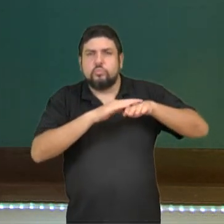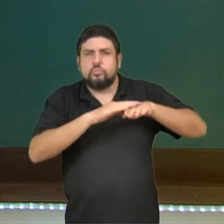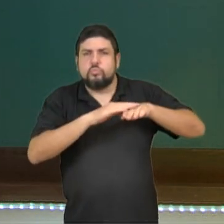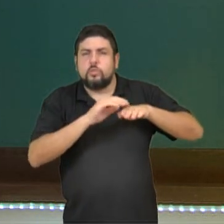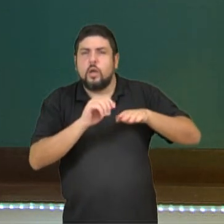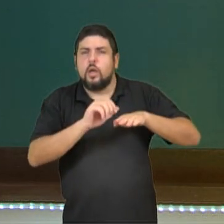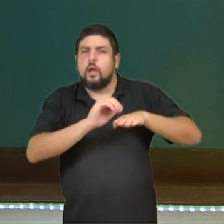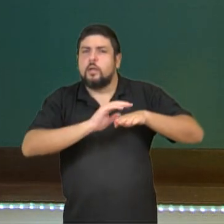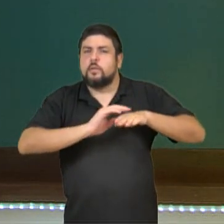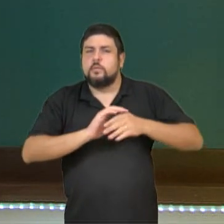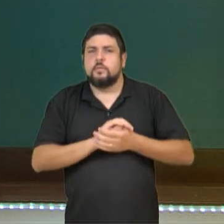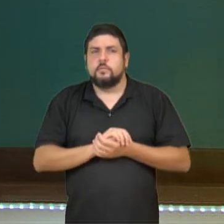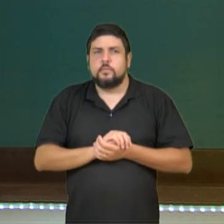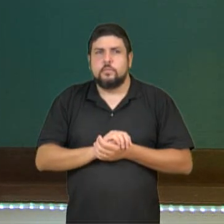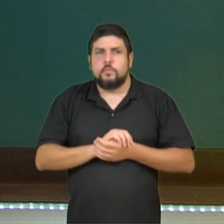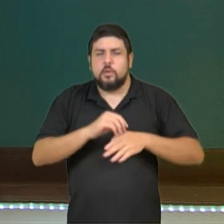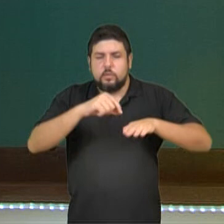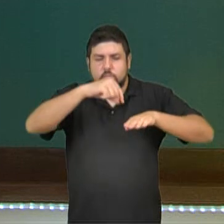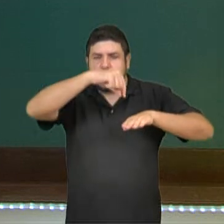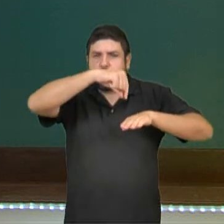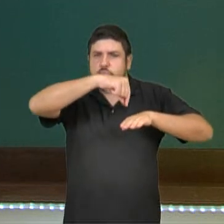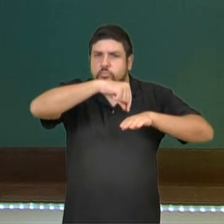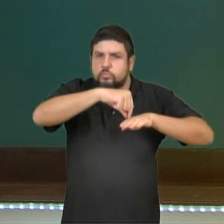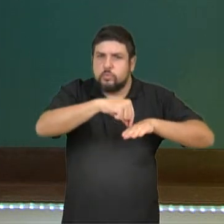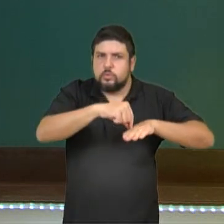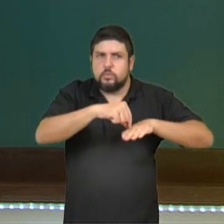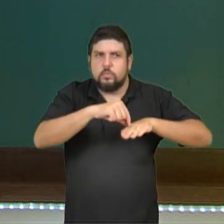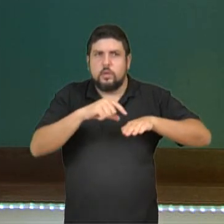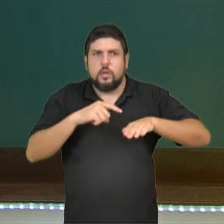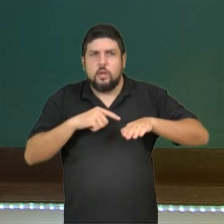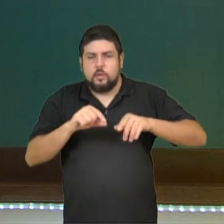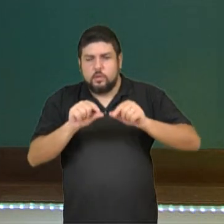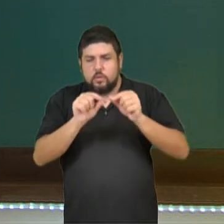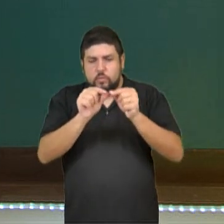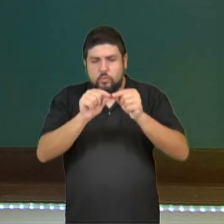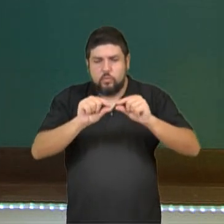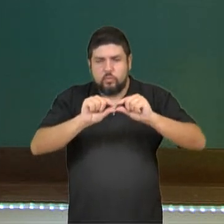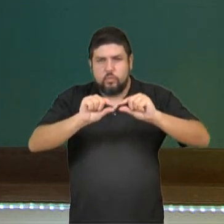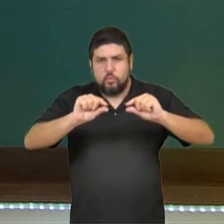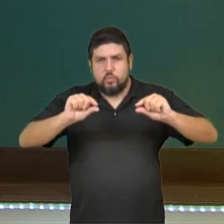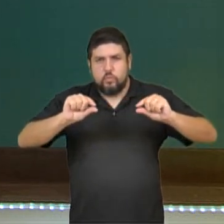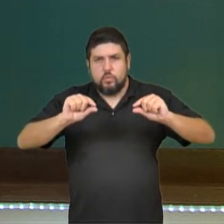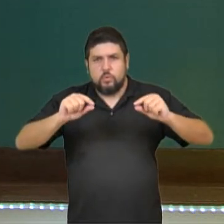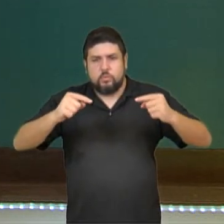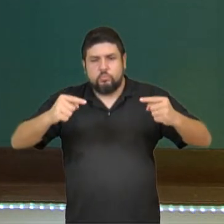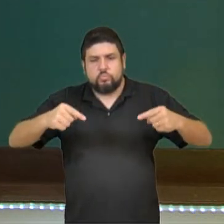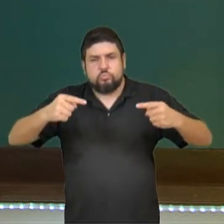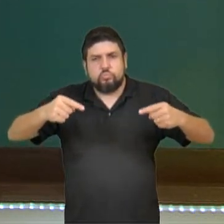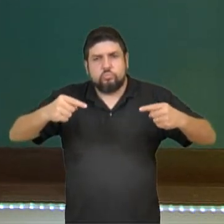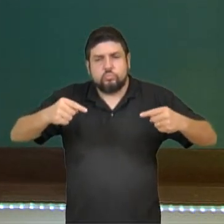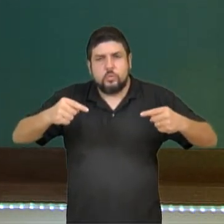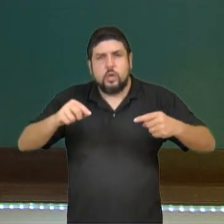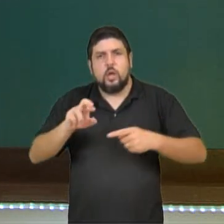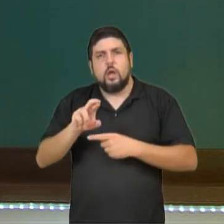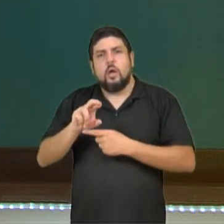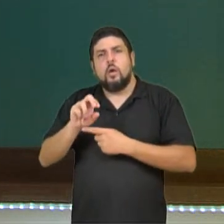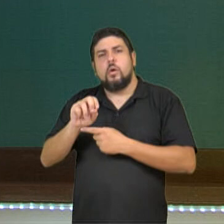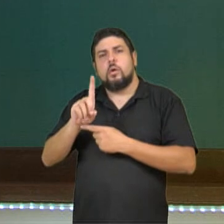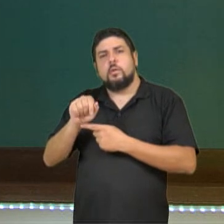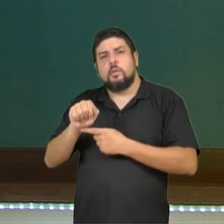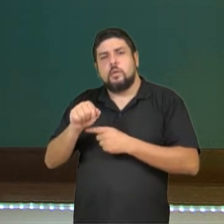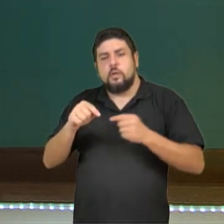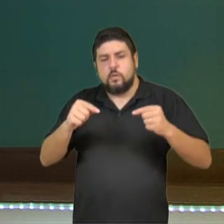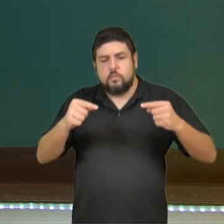o parafuso, o truck, né? São dois trucks, rodas, que são quatro, e rolamentos. E aqui a